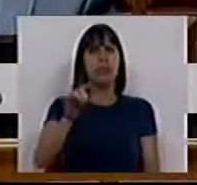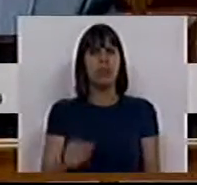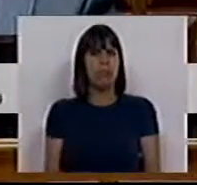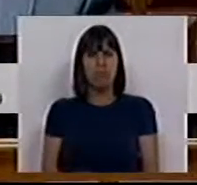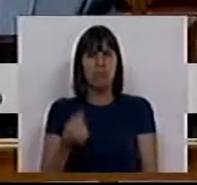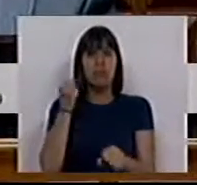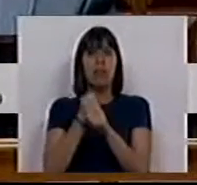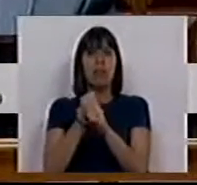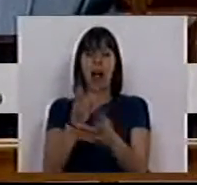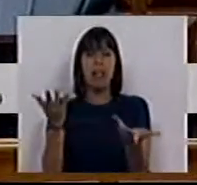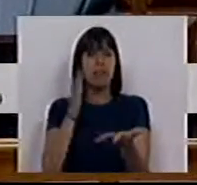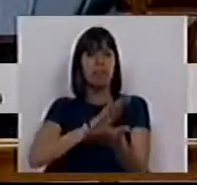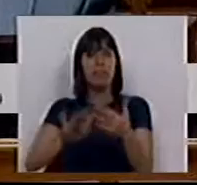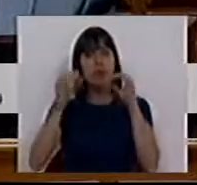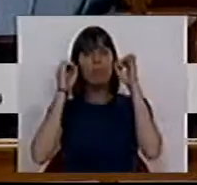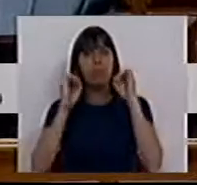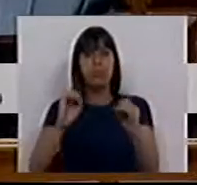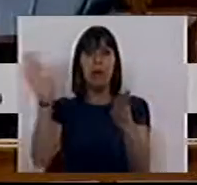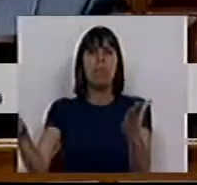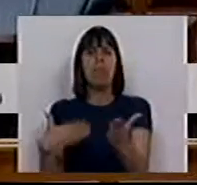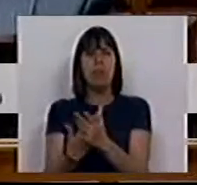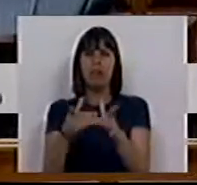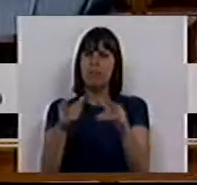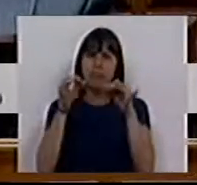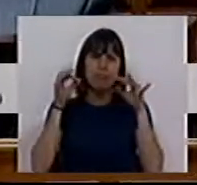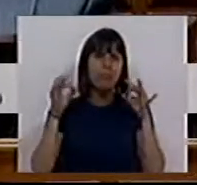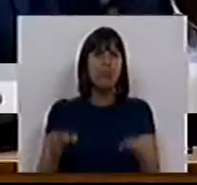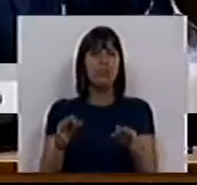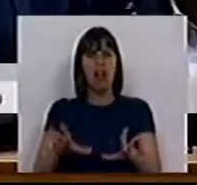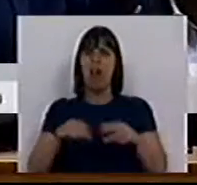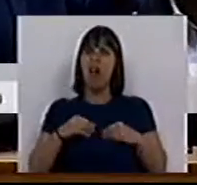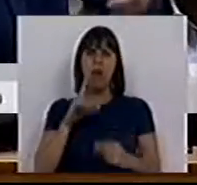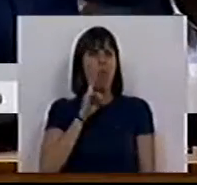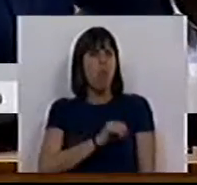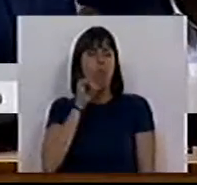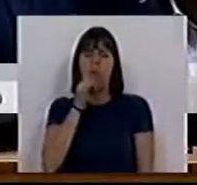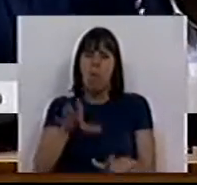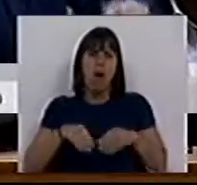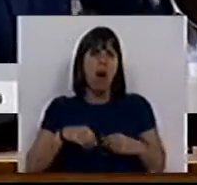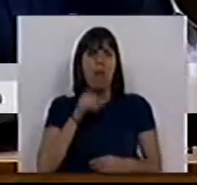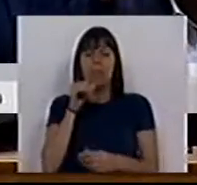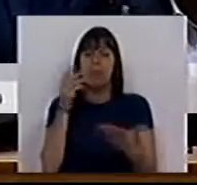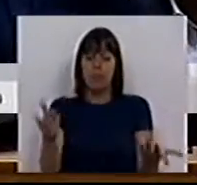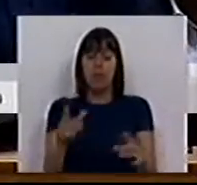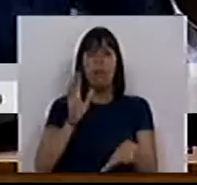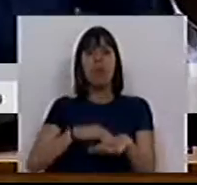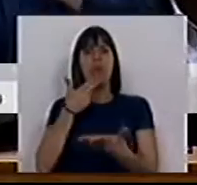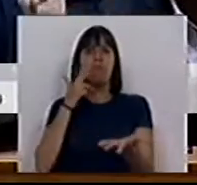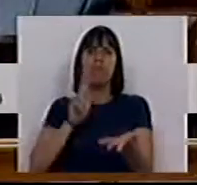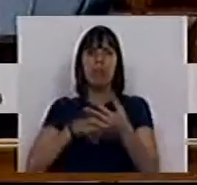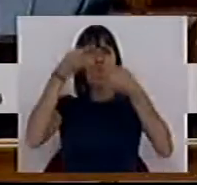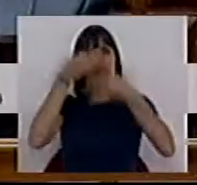não fazem uma única proposta. Isto é completamente inadmissível. Inadmissível em nome da